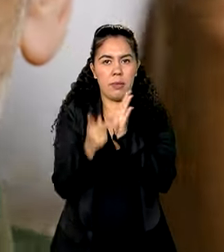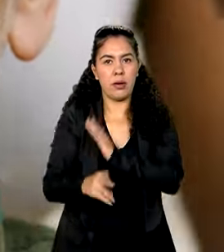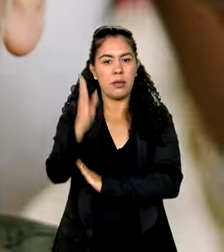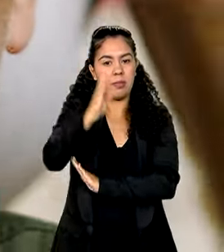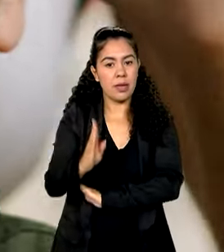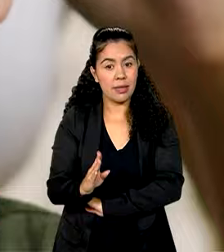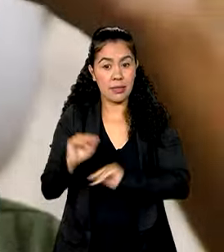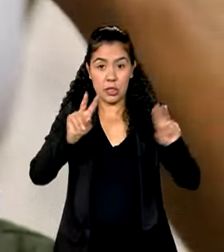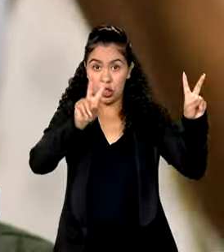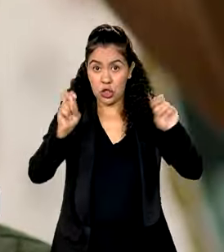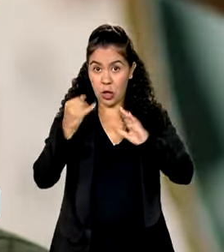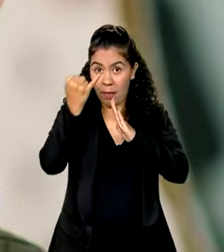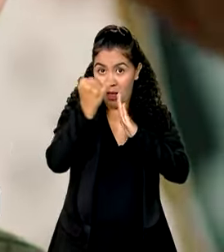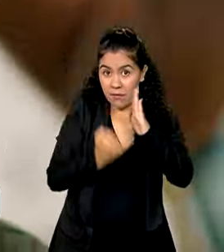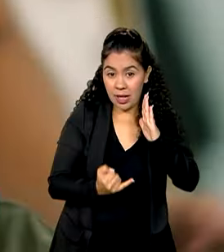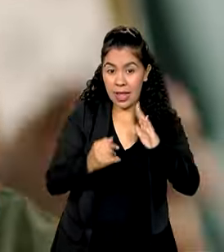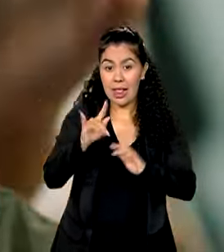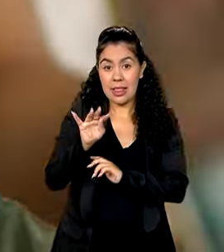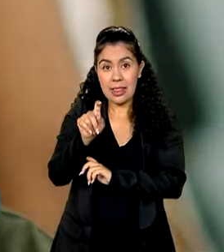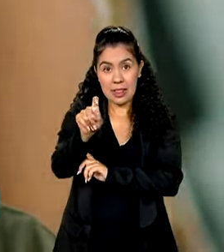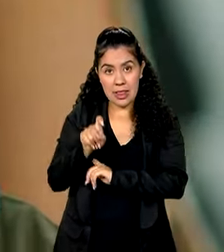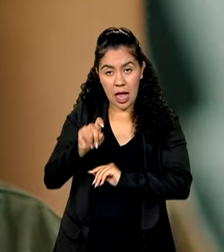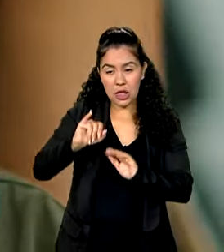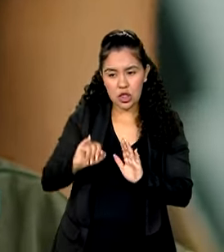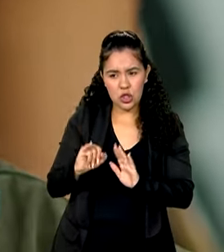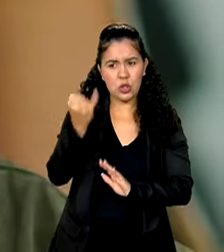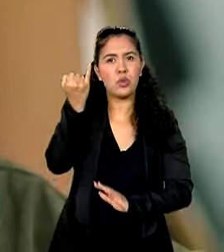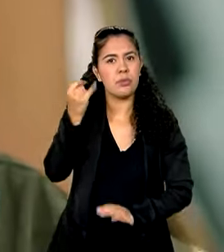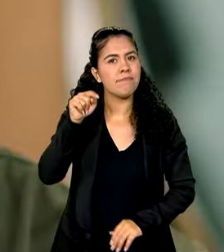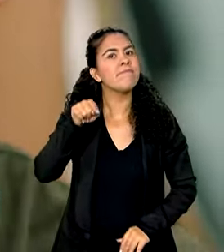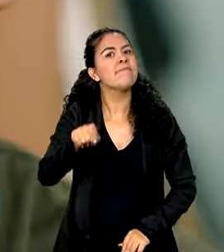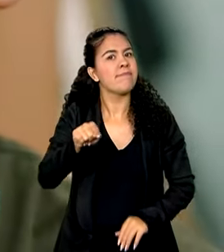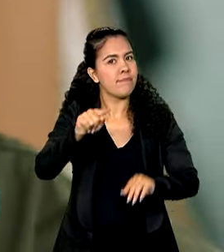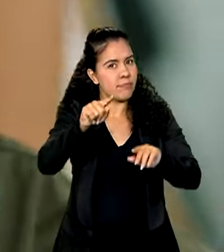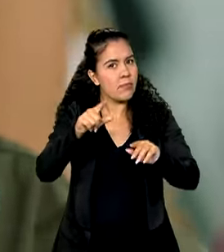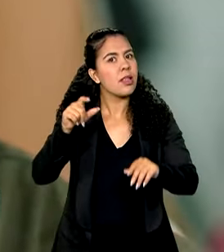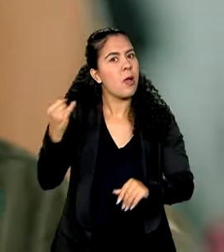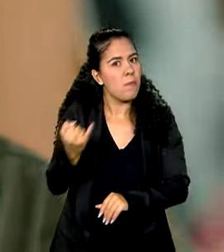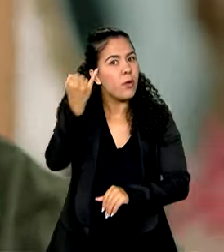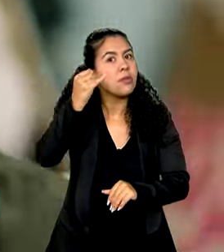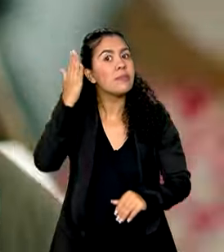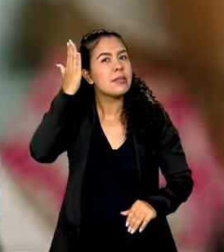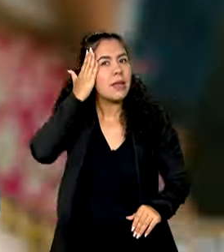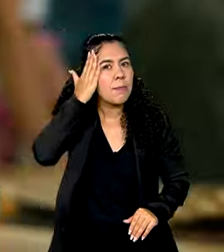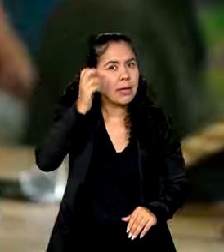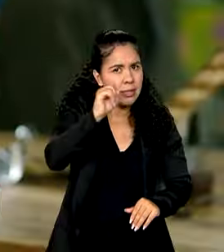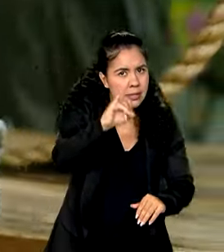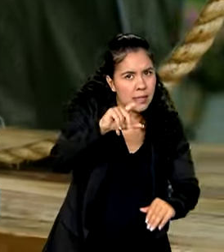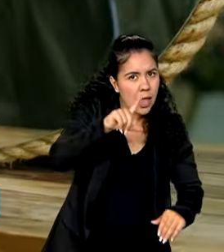A inflação e a taxa de juros também são índices importantes para a gente saber se as contas estão no azul.